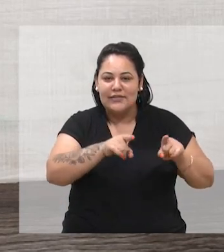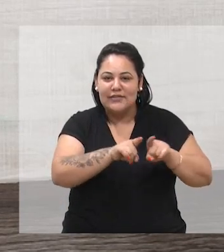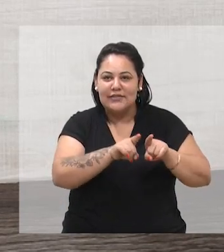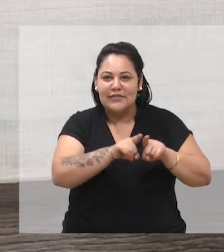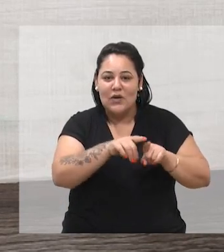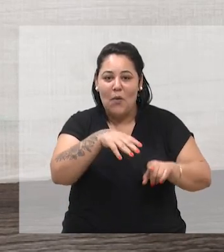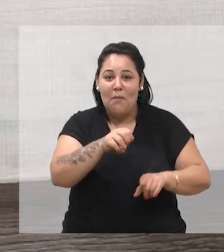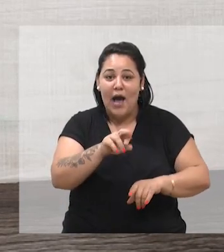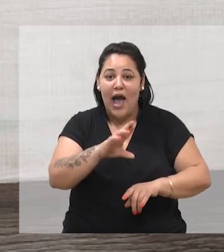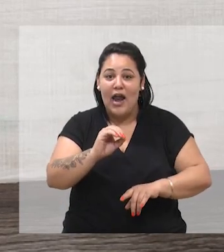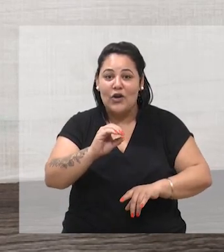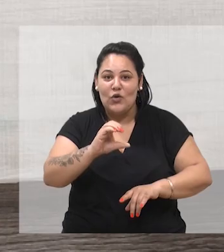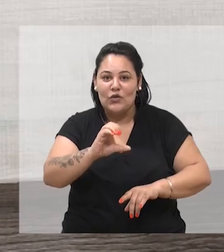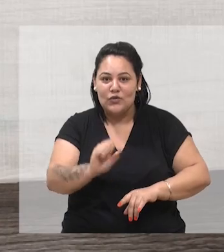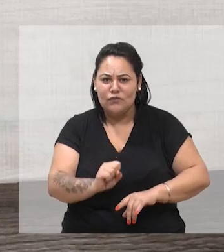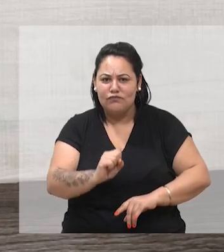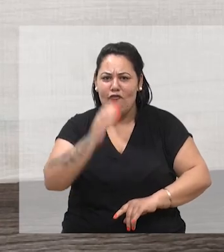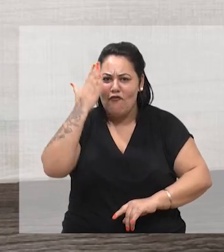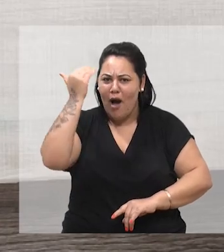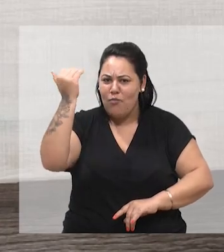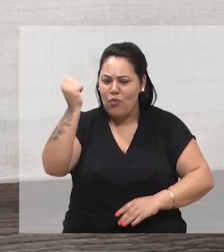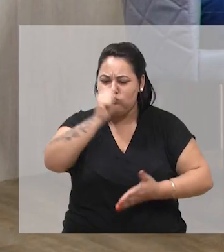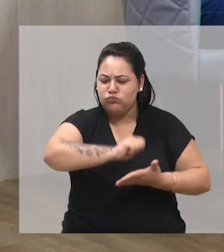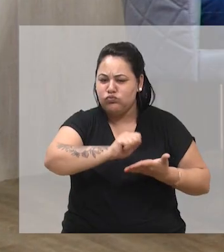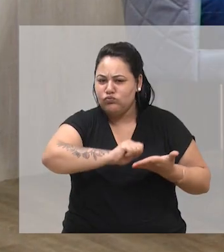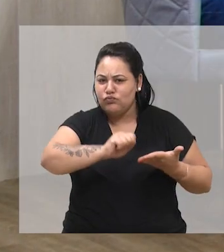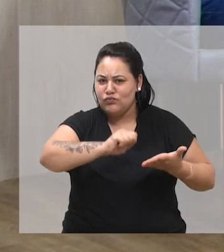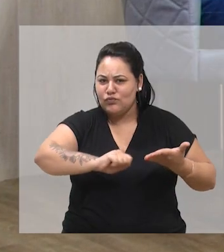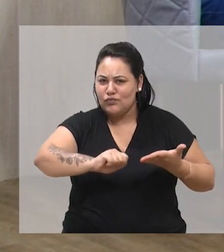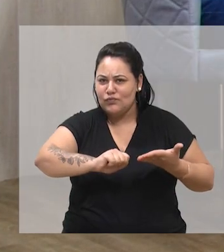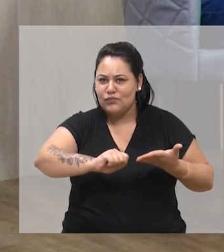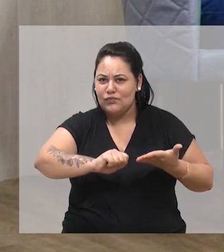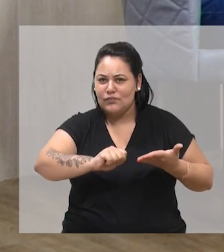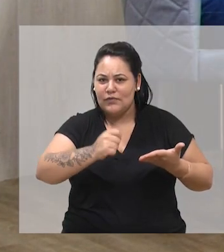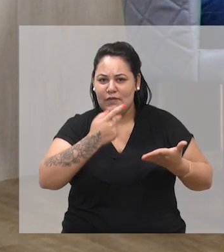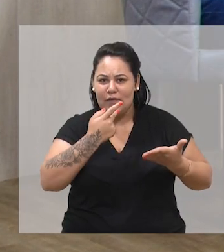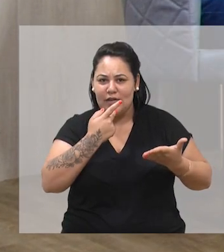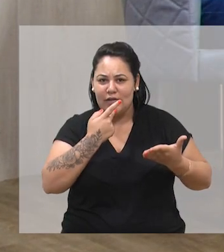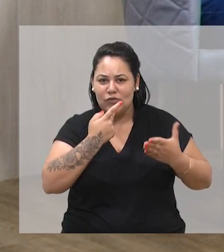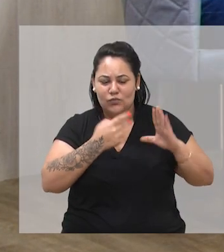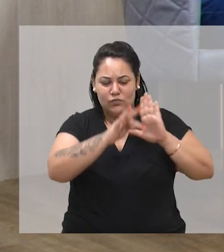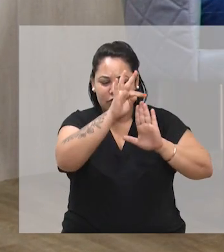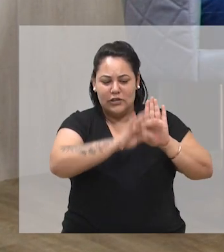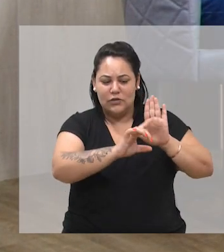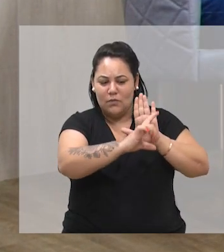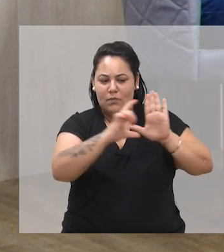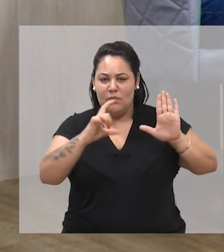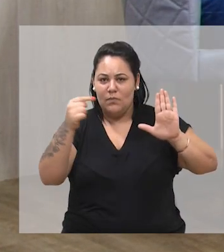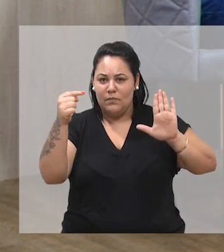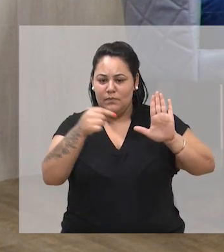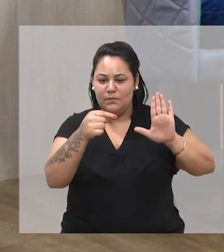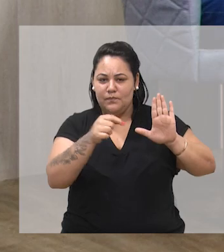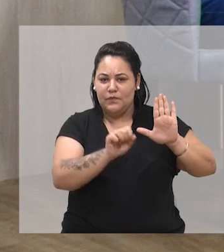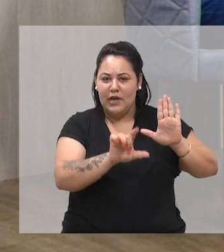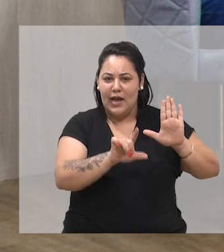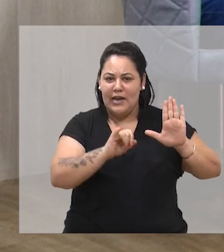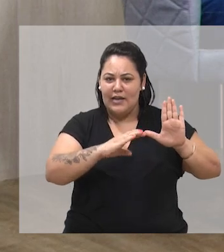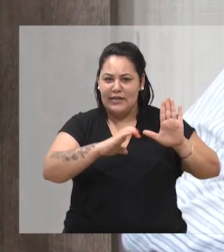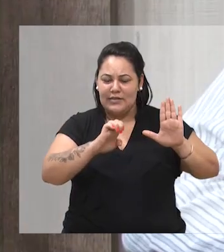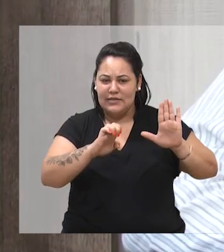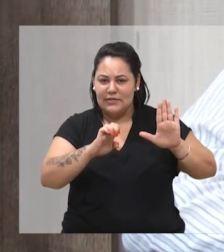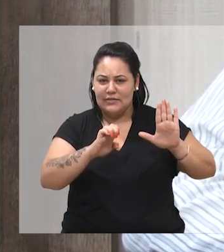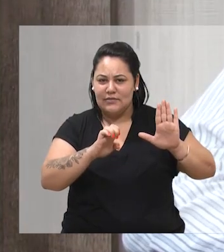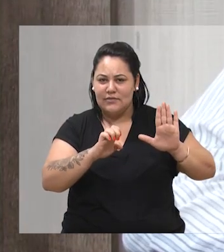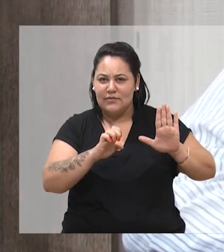conversar com os coordenadores, conversar com professoras da área e comentava isso. Não no sentido, assim, de restringir.